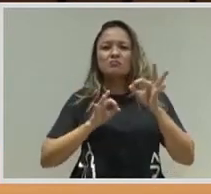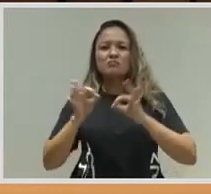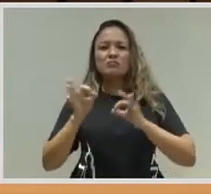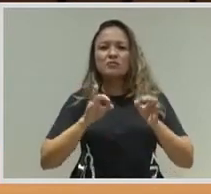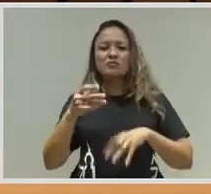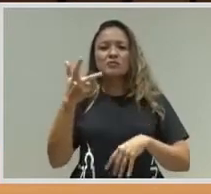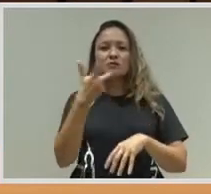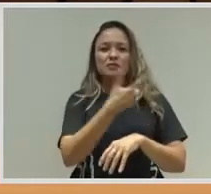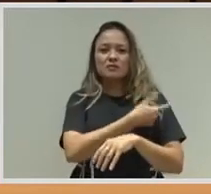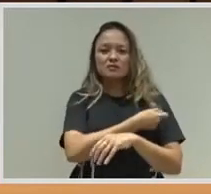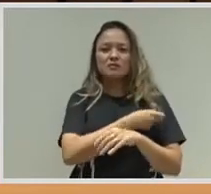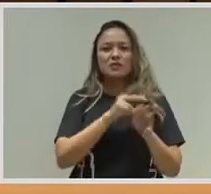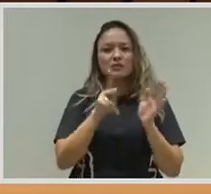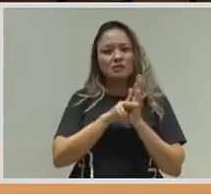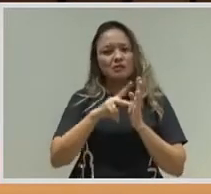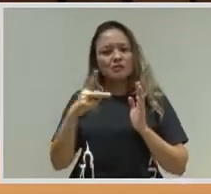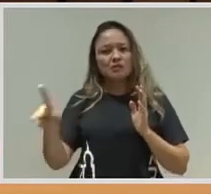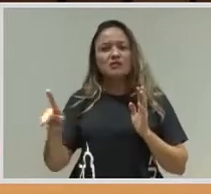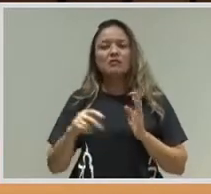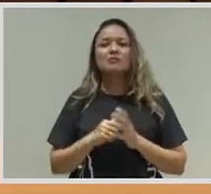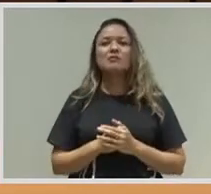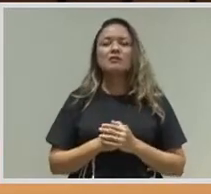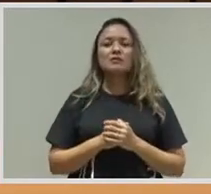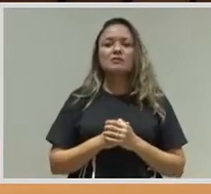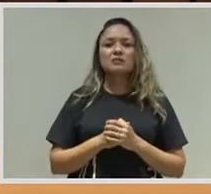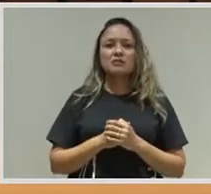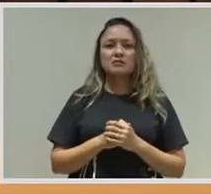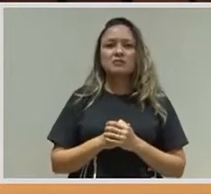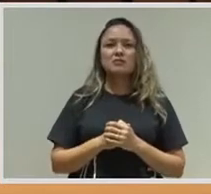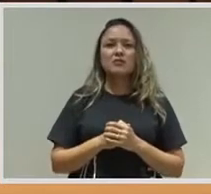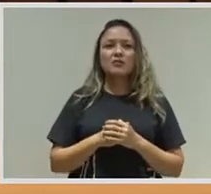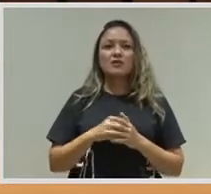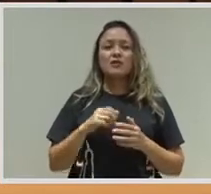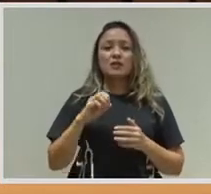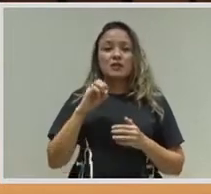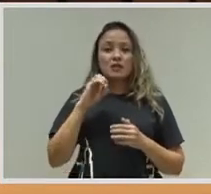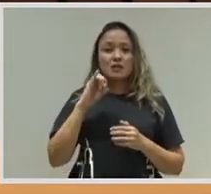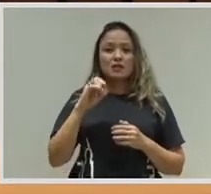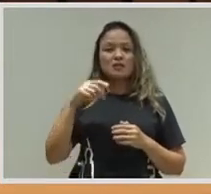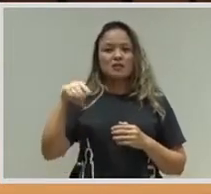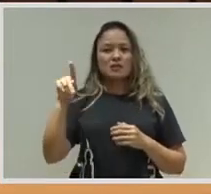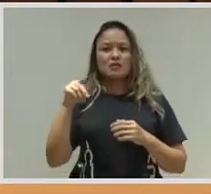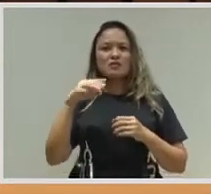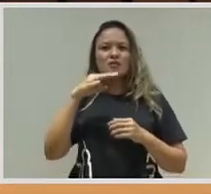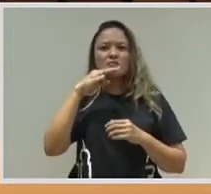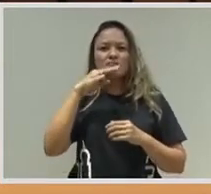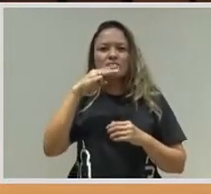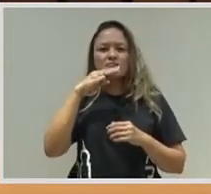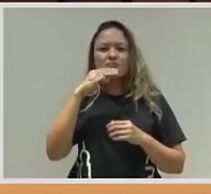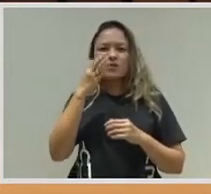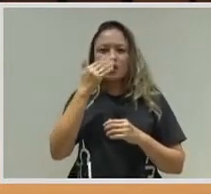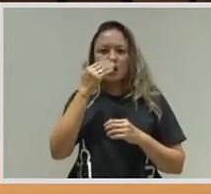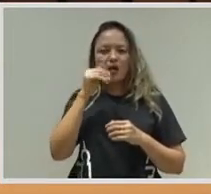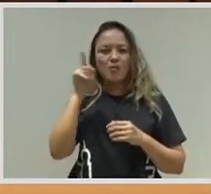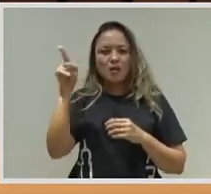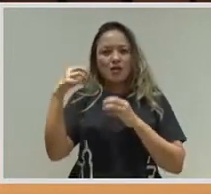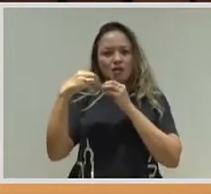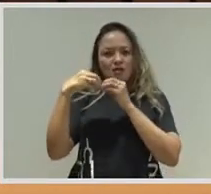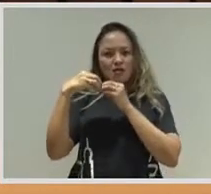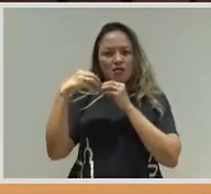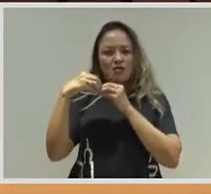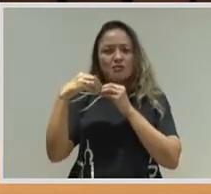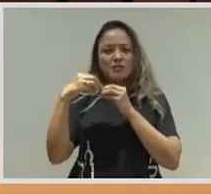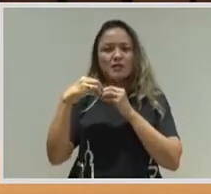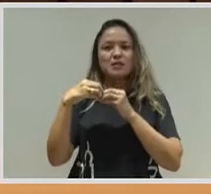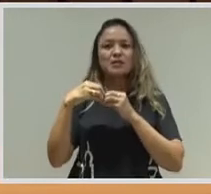de meningite. E até quem for almoçar ali perto de Bilmanguinso, o pessoal que é do Rio de Janeiro, e os